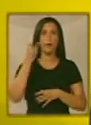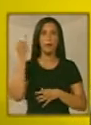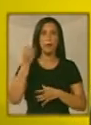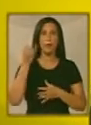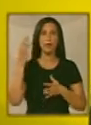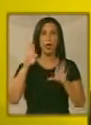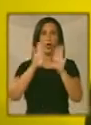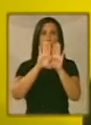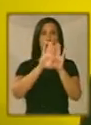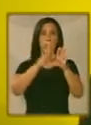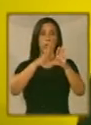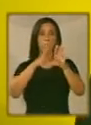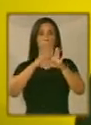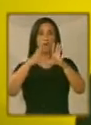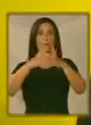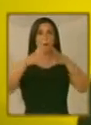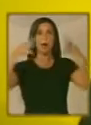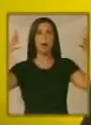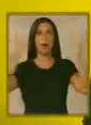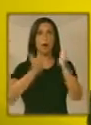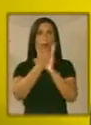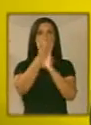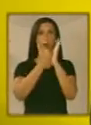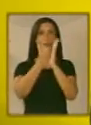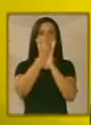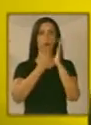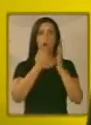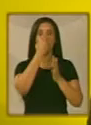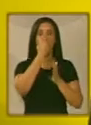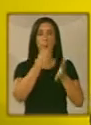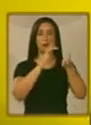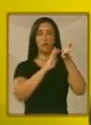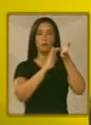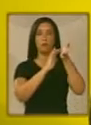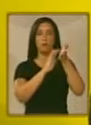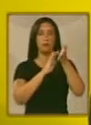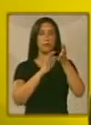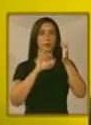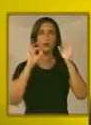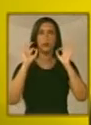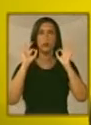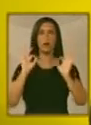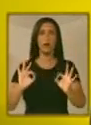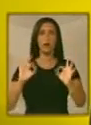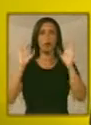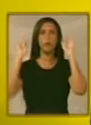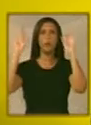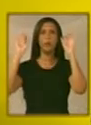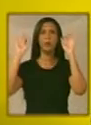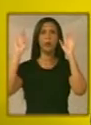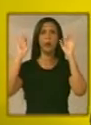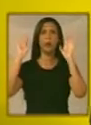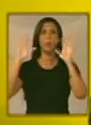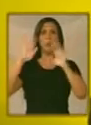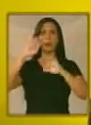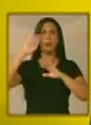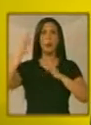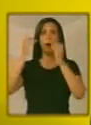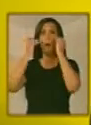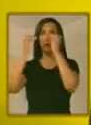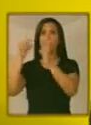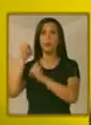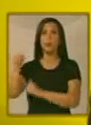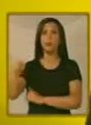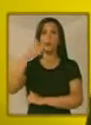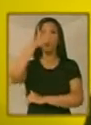são maiores. No elevador vai ter em braile. A gente tem um carinho todo especial, principalmente, para os atletas. Porque eles, que